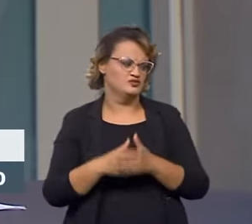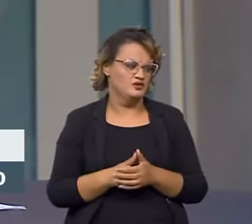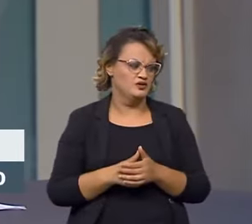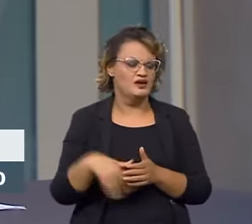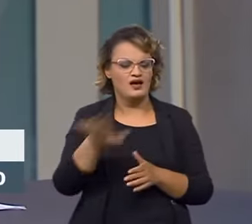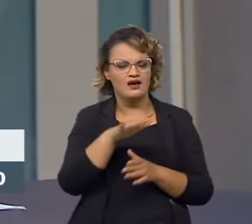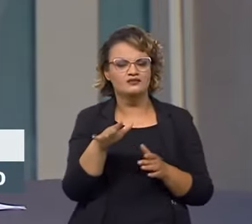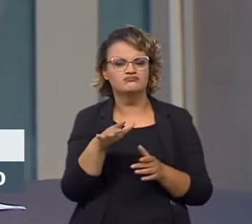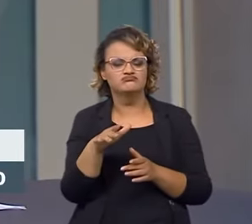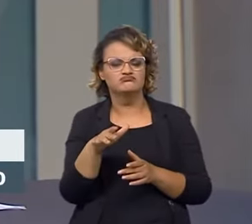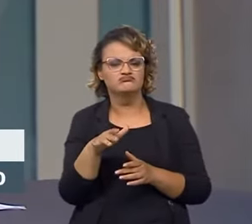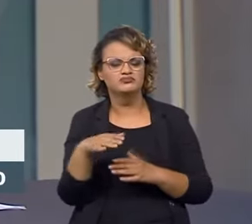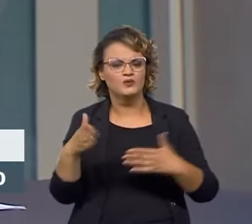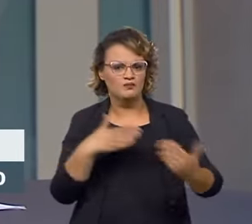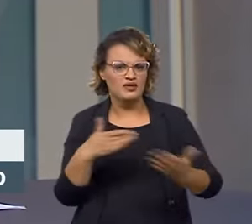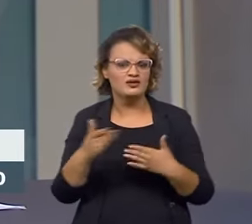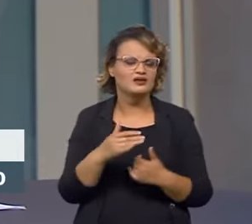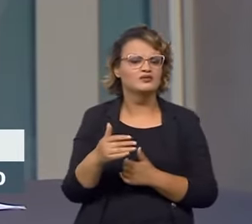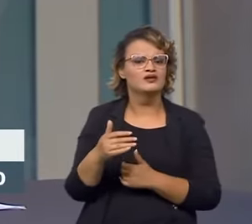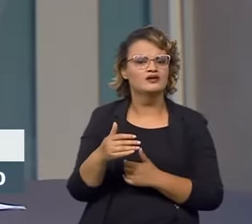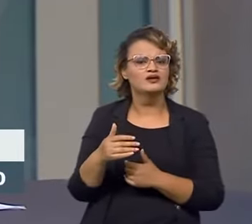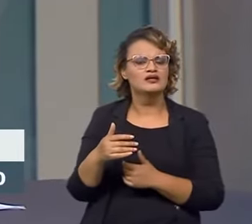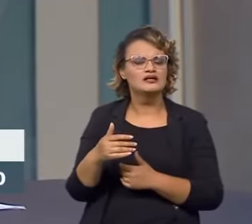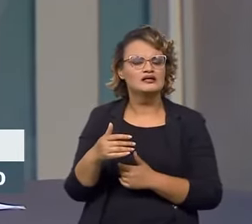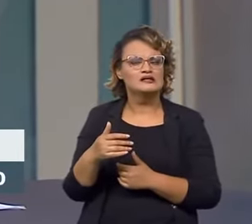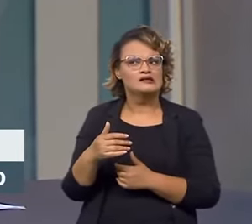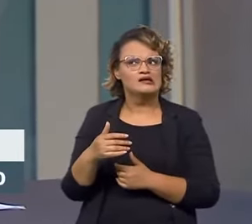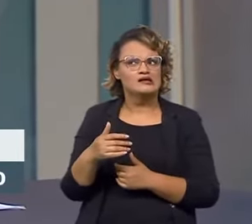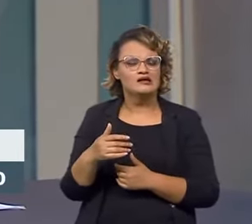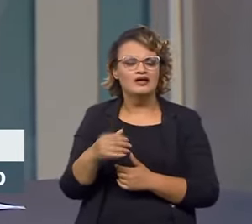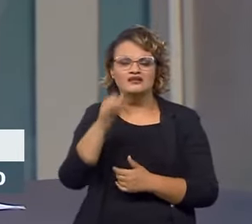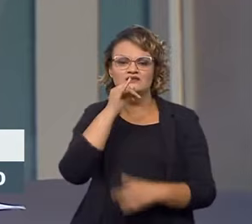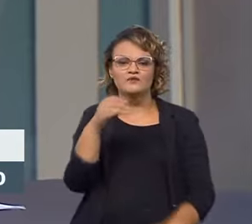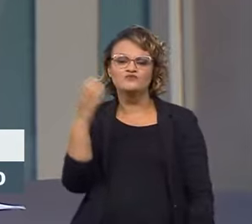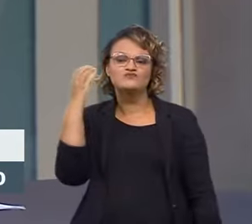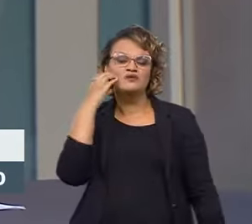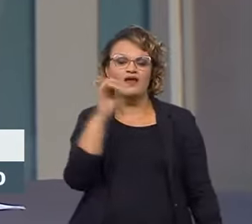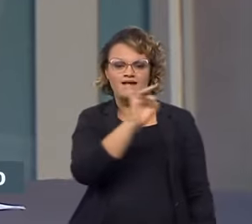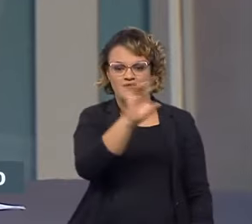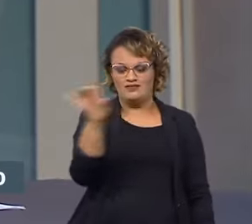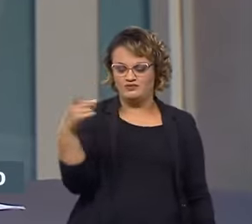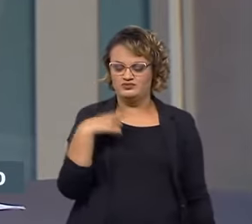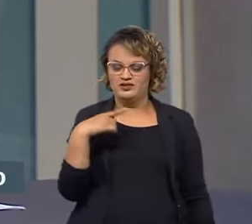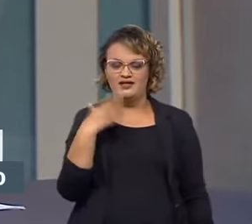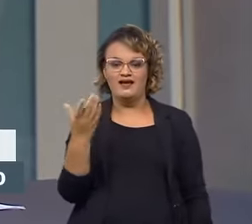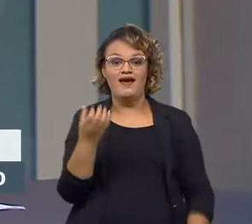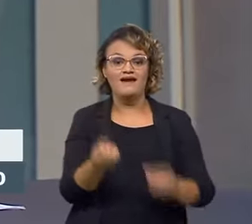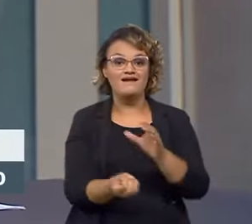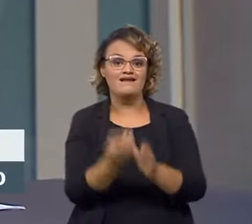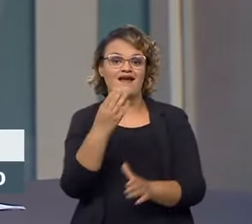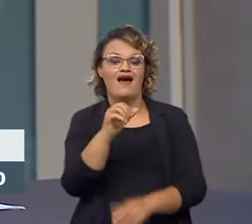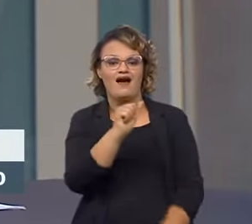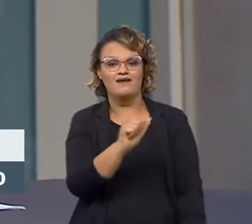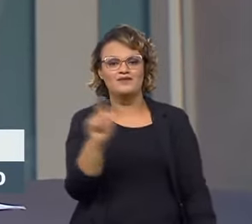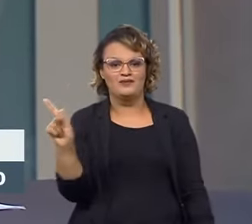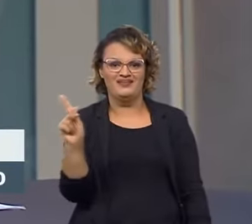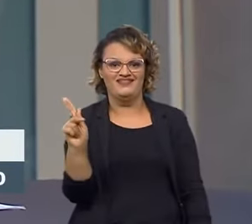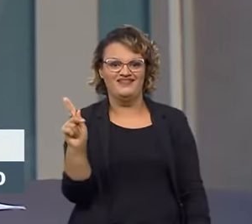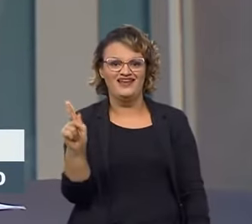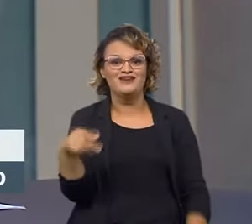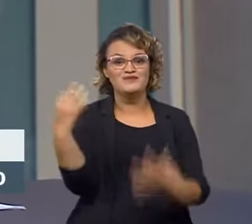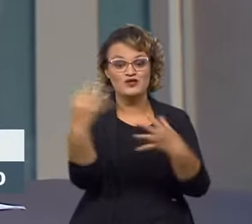mercado, considerando a disponibilidade de um celular na mão de cada um, é criar aplicativo para que ele possa